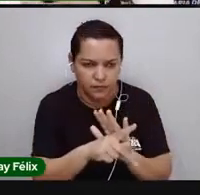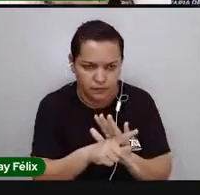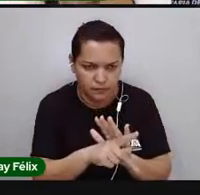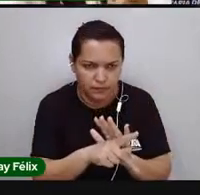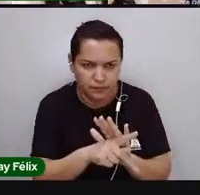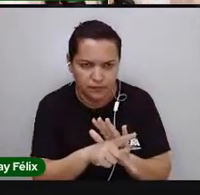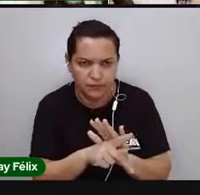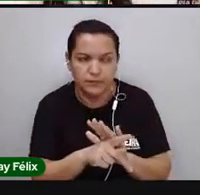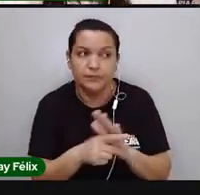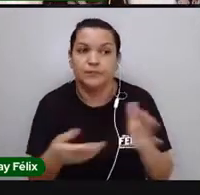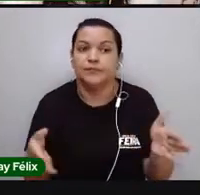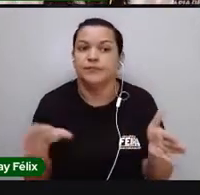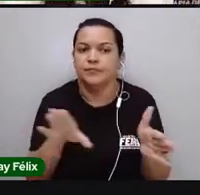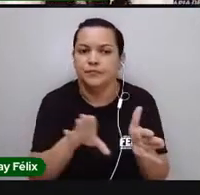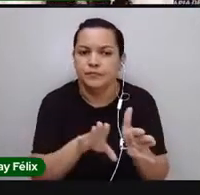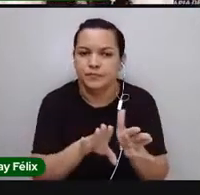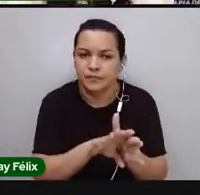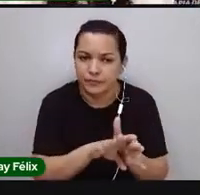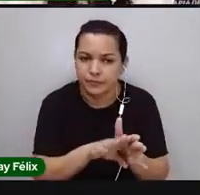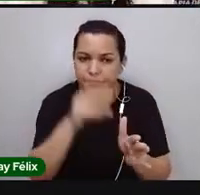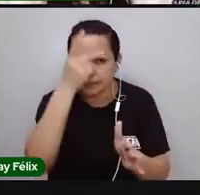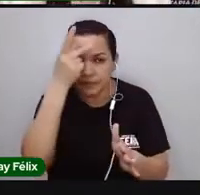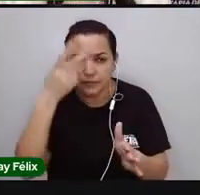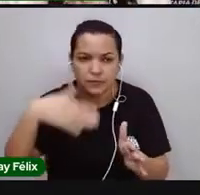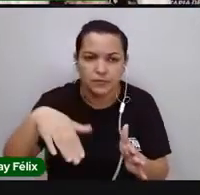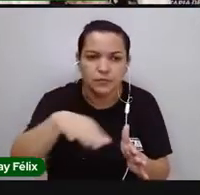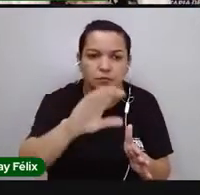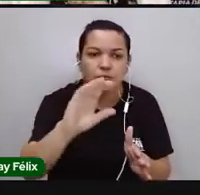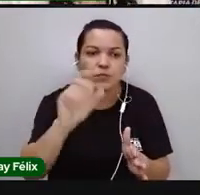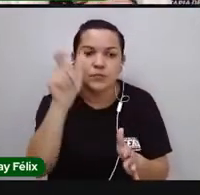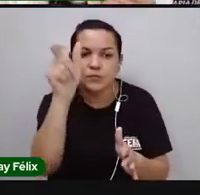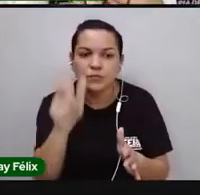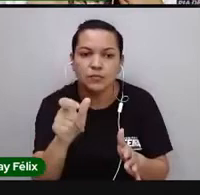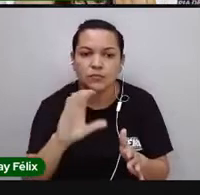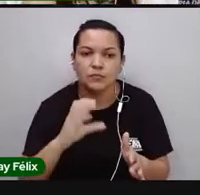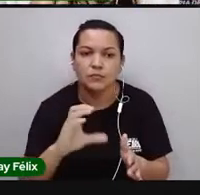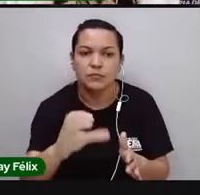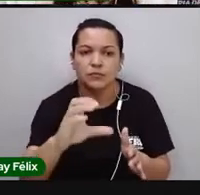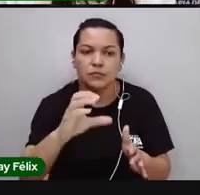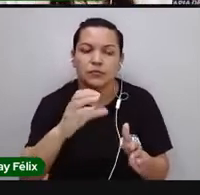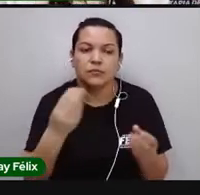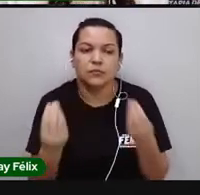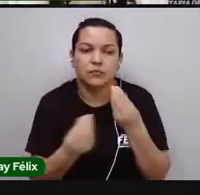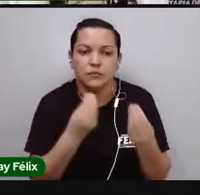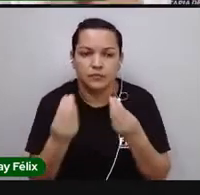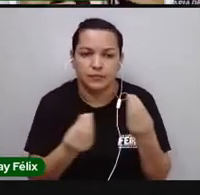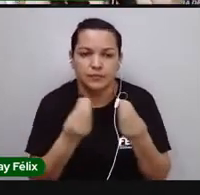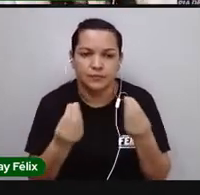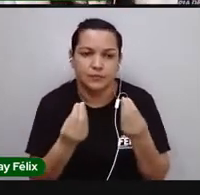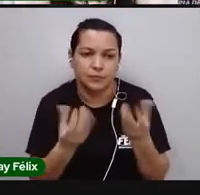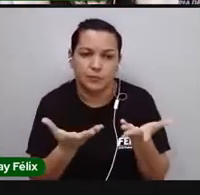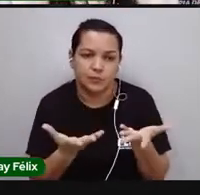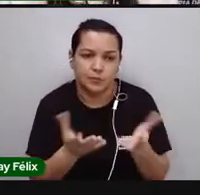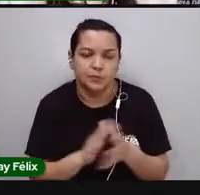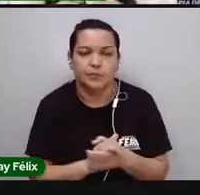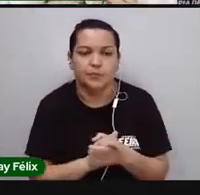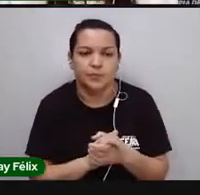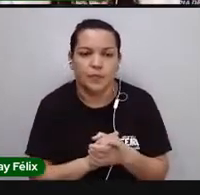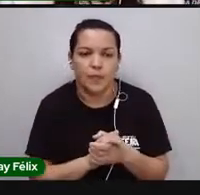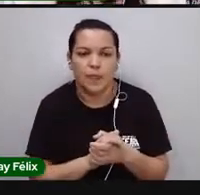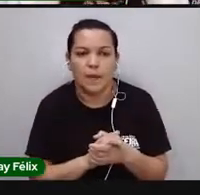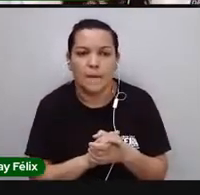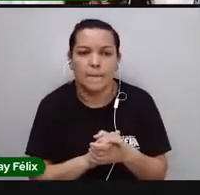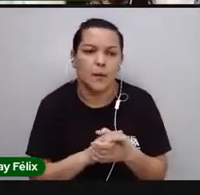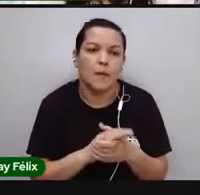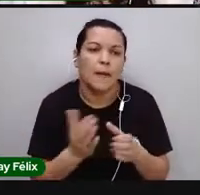vai chegar para todos os cientistas. De que forma, Pró? Através de uma estrutura que nós